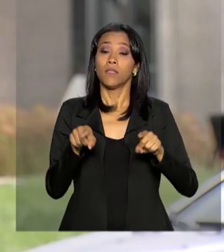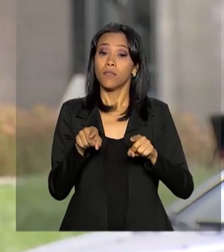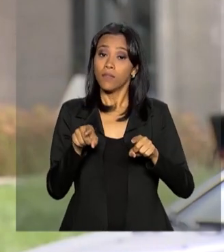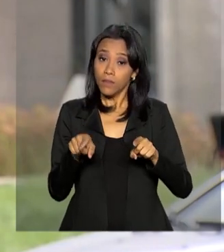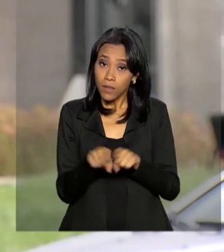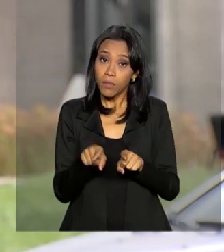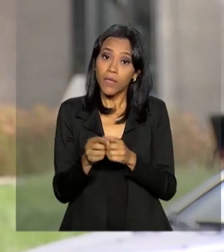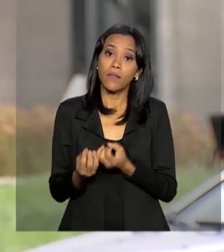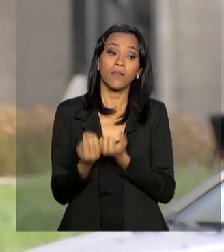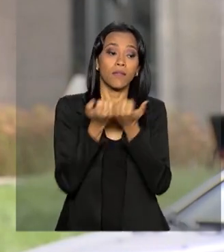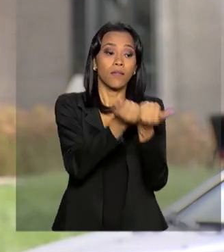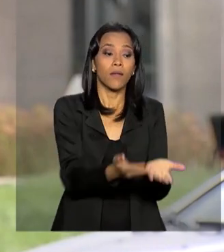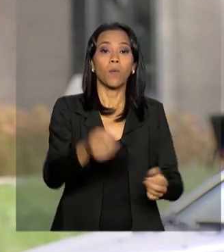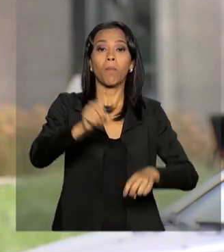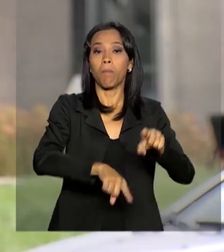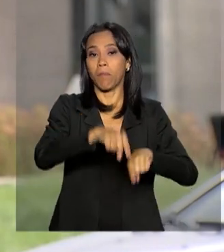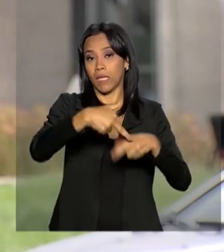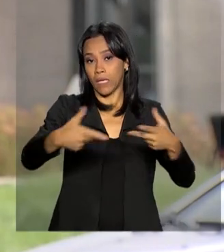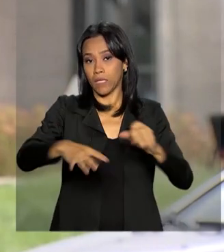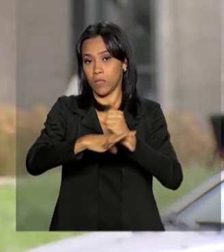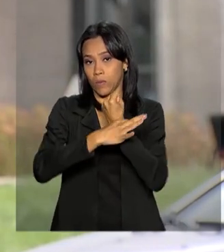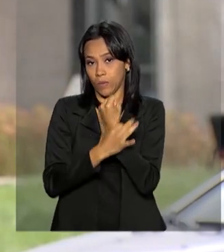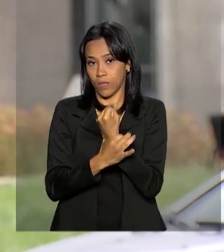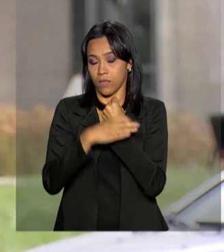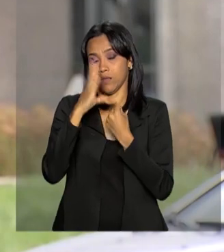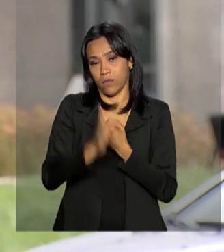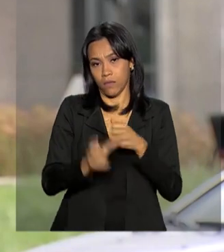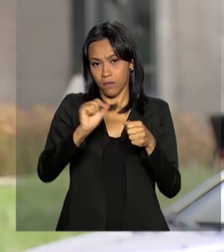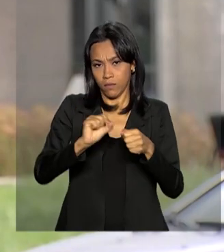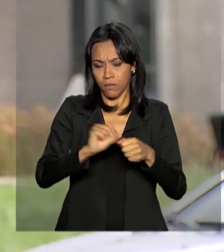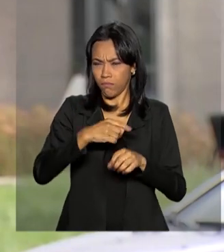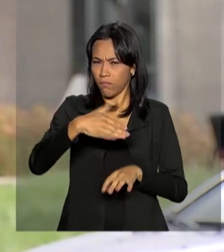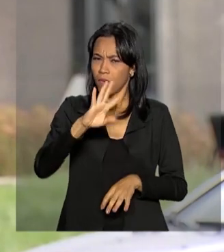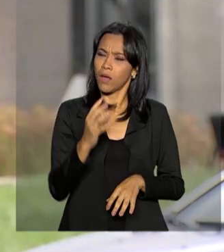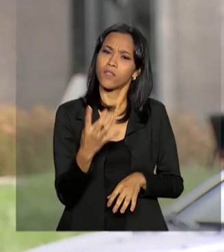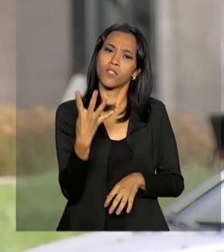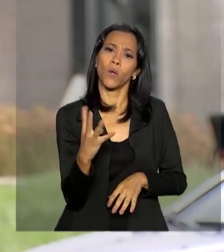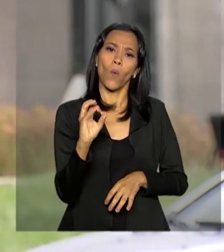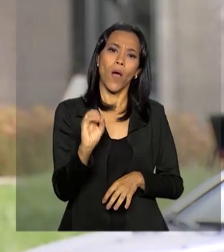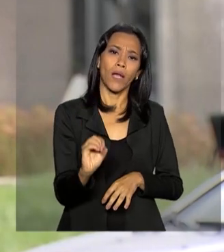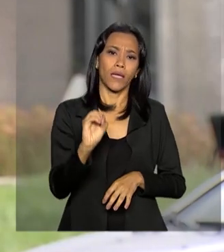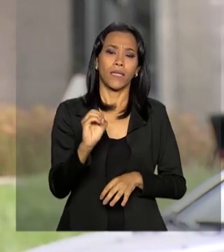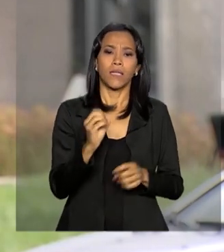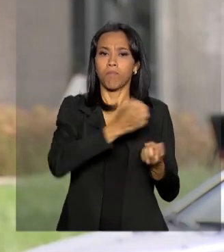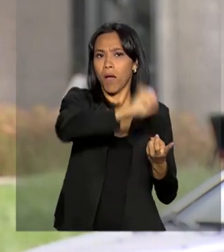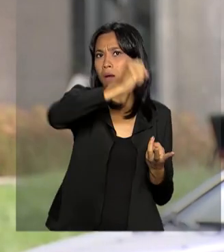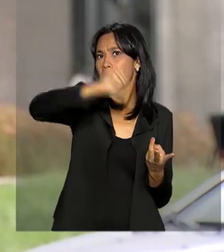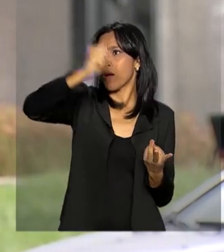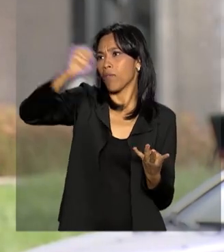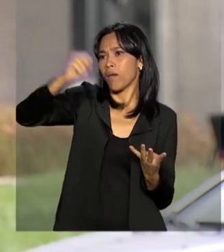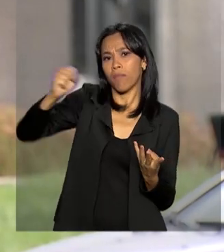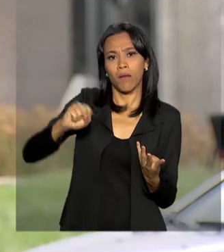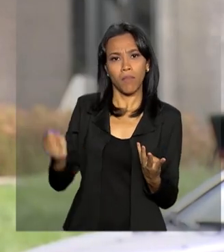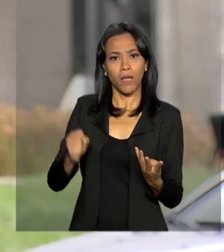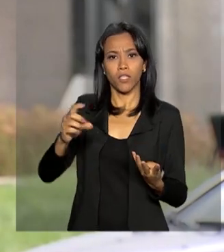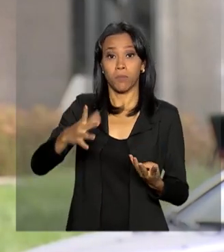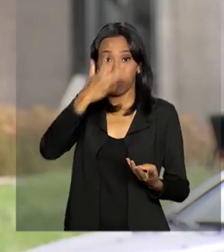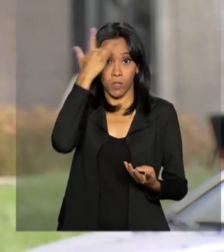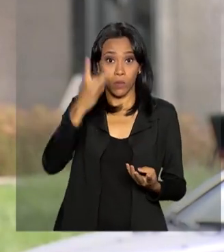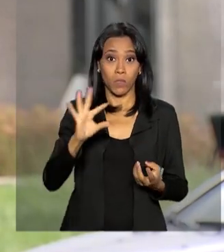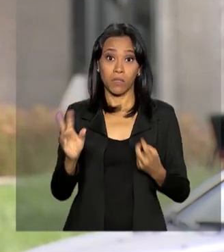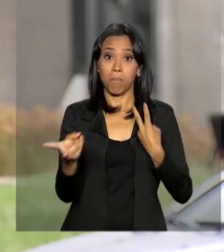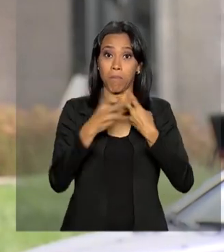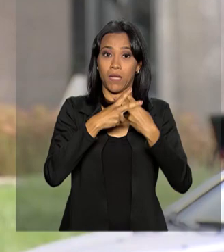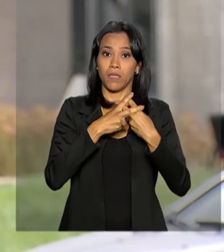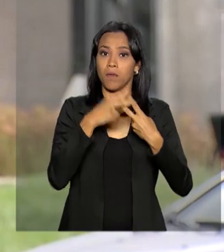entregue equipamentos de segurança. Foram feitas mais de 40 transferências de presos para presídios federais.